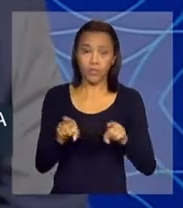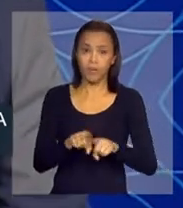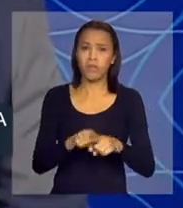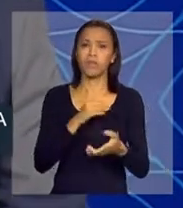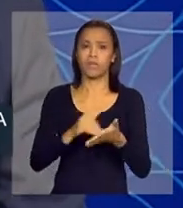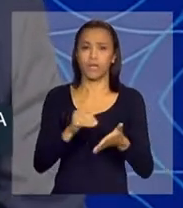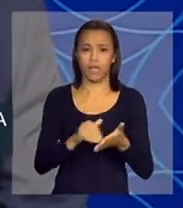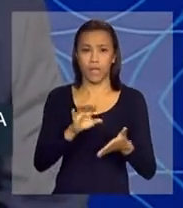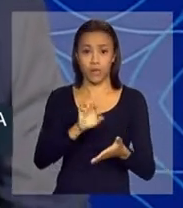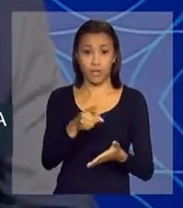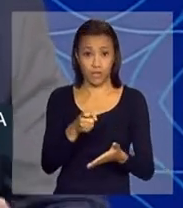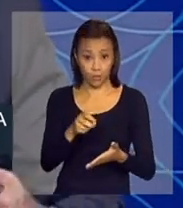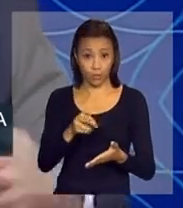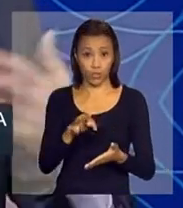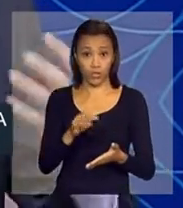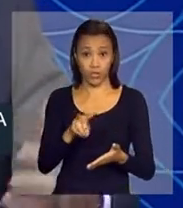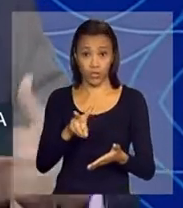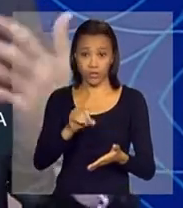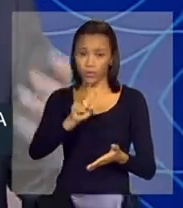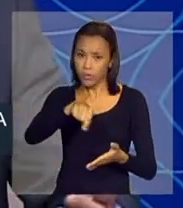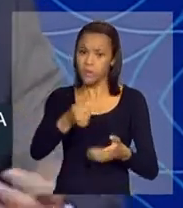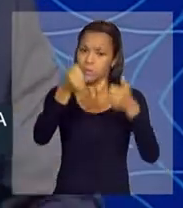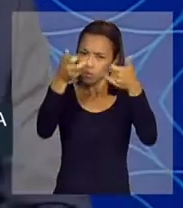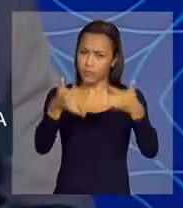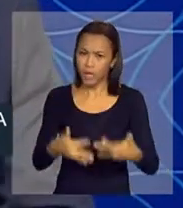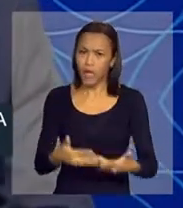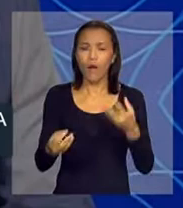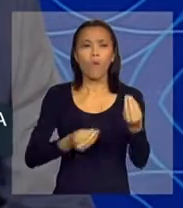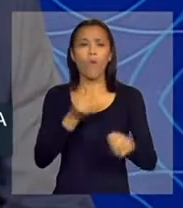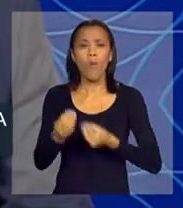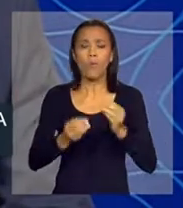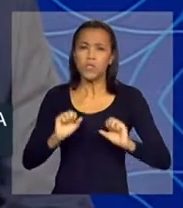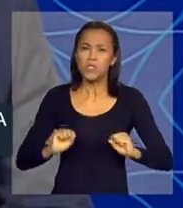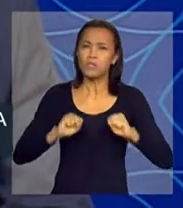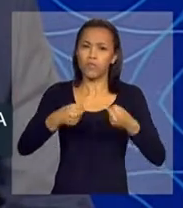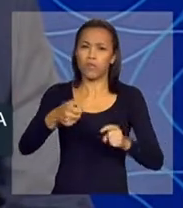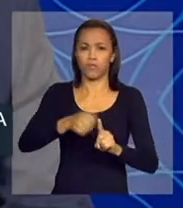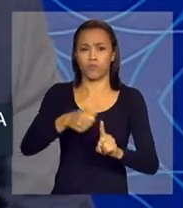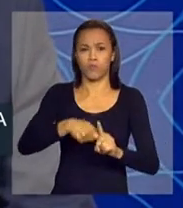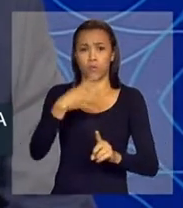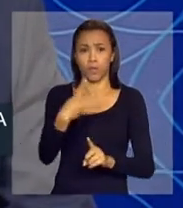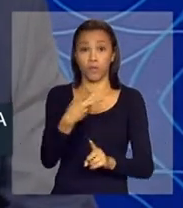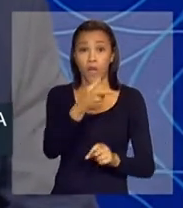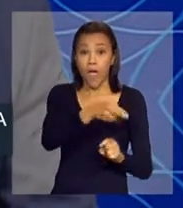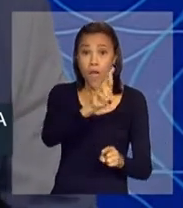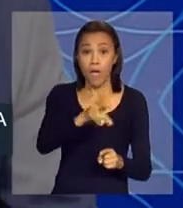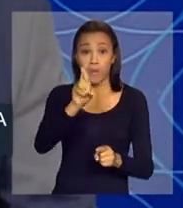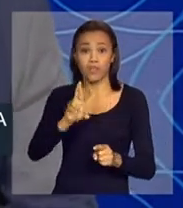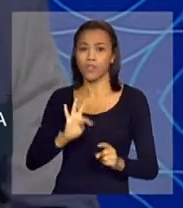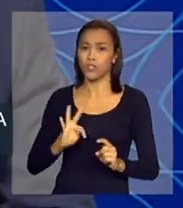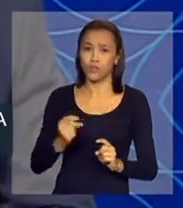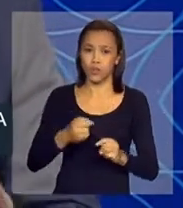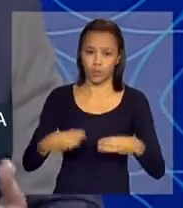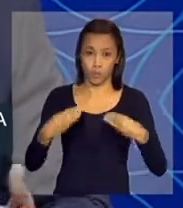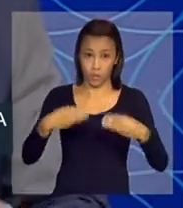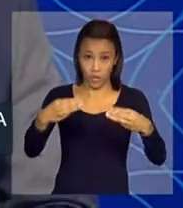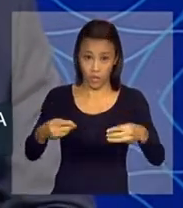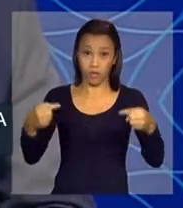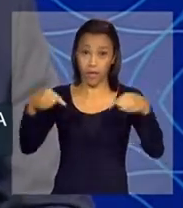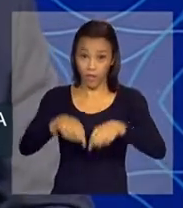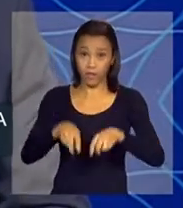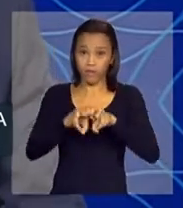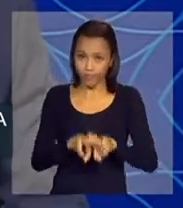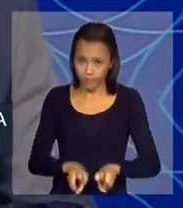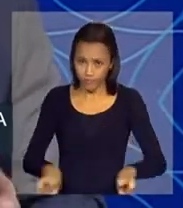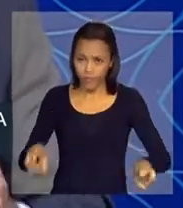eventualmente pode detalhar, envolveu esse esforço no curso desses quatro meses, representantes de todos os ministérios envolvidos. Aqui na mesa nós